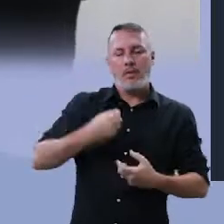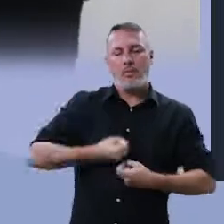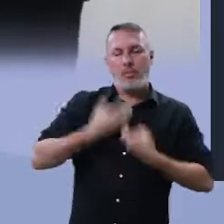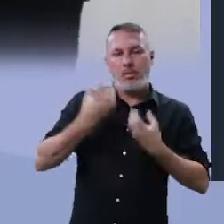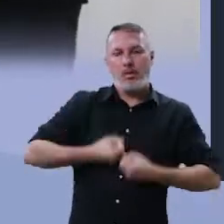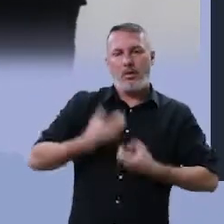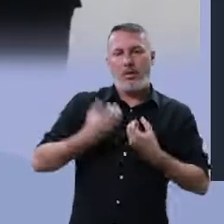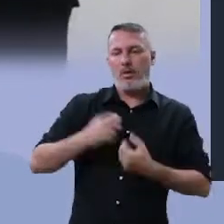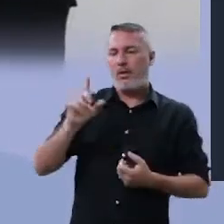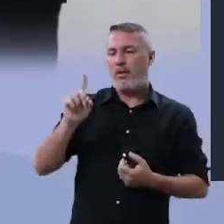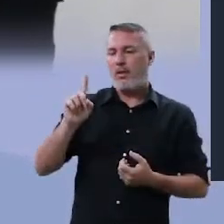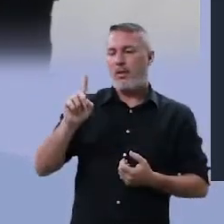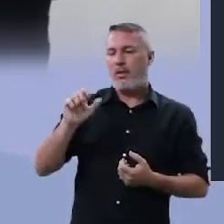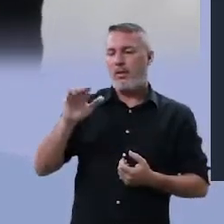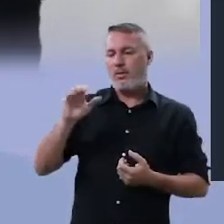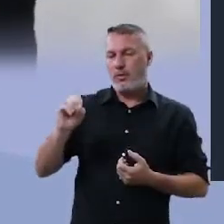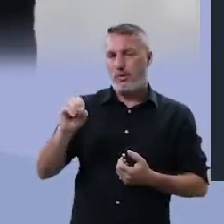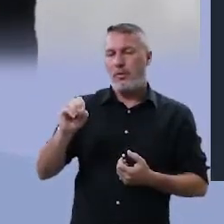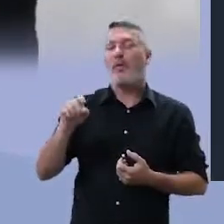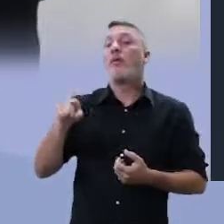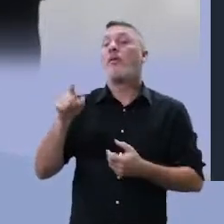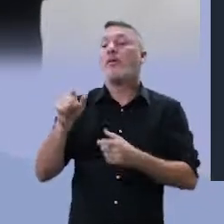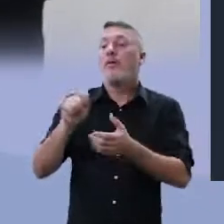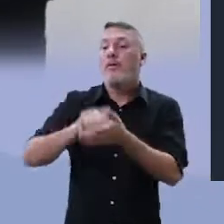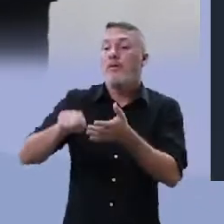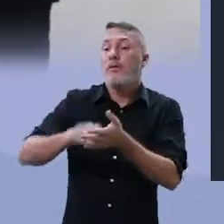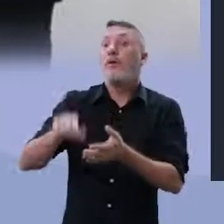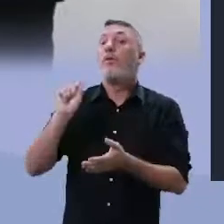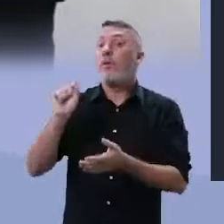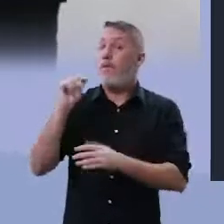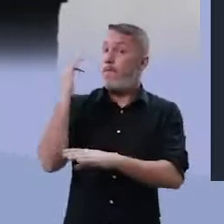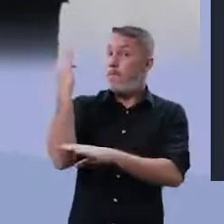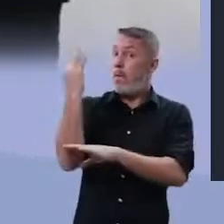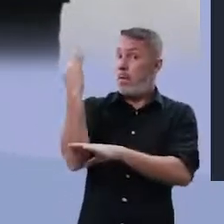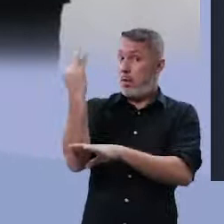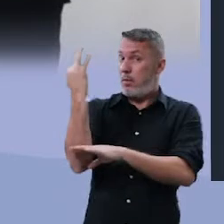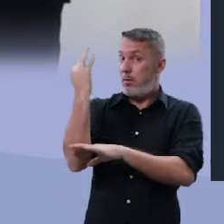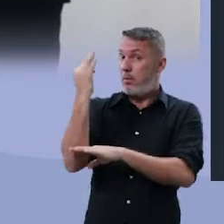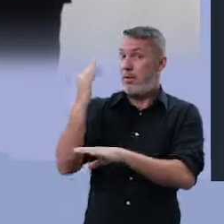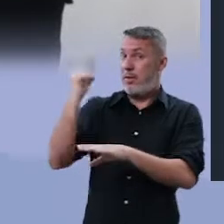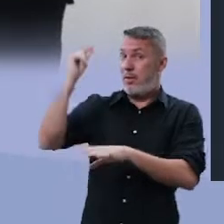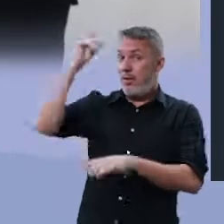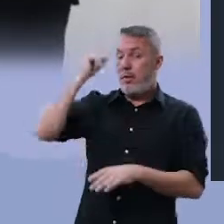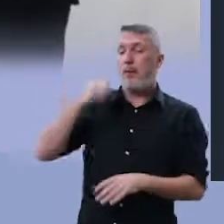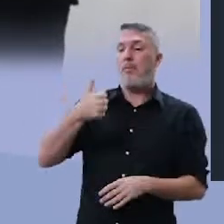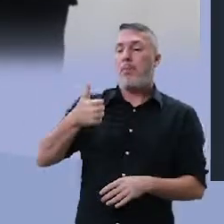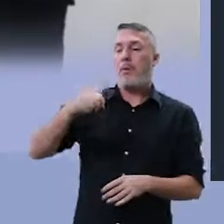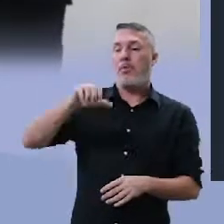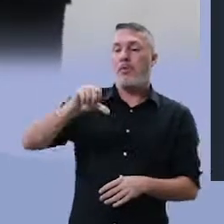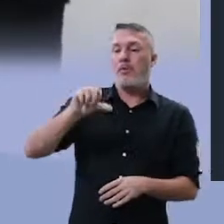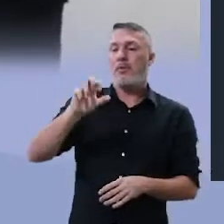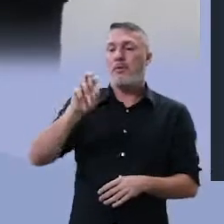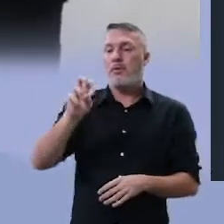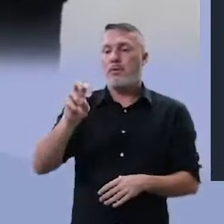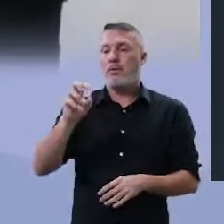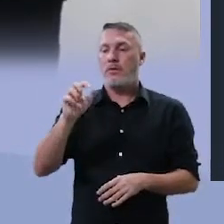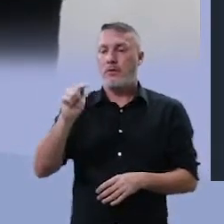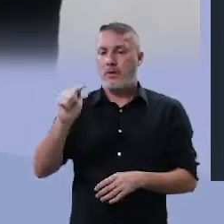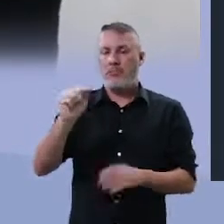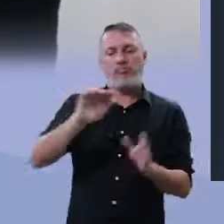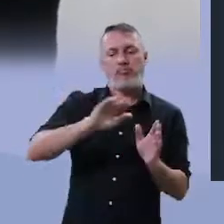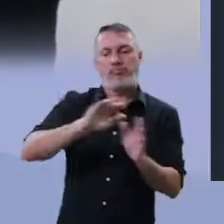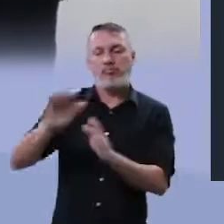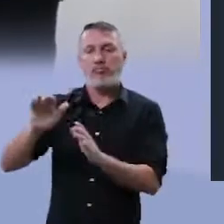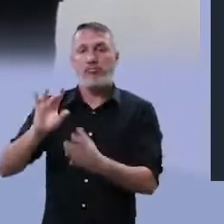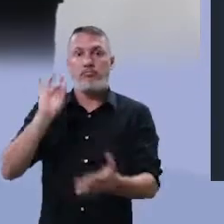Décio, ele deixou o poema formal para criar, a partir de 1957, o poema